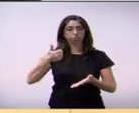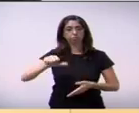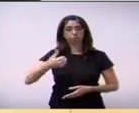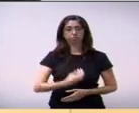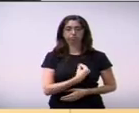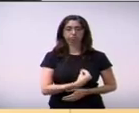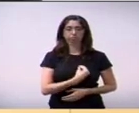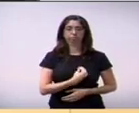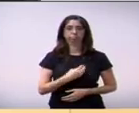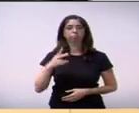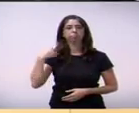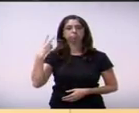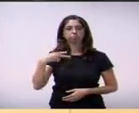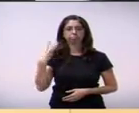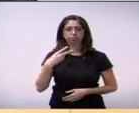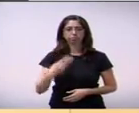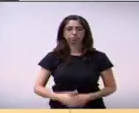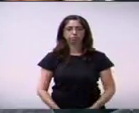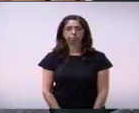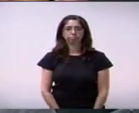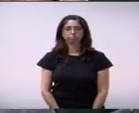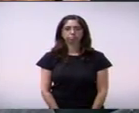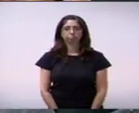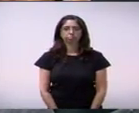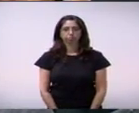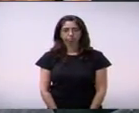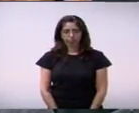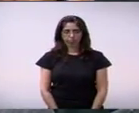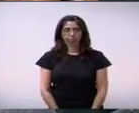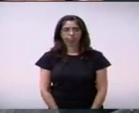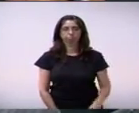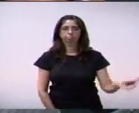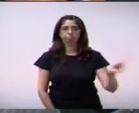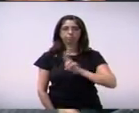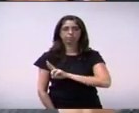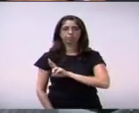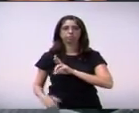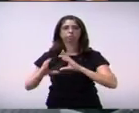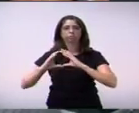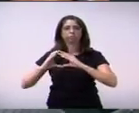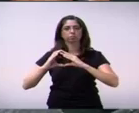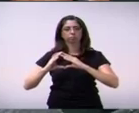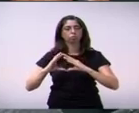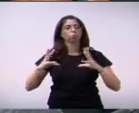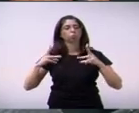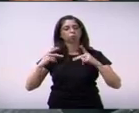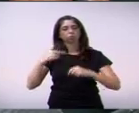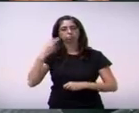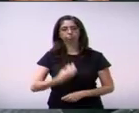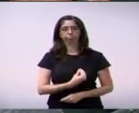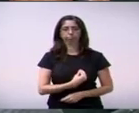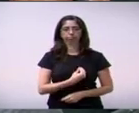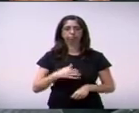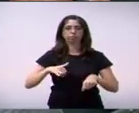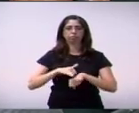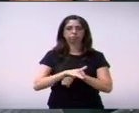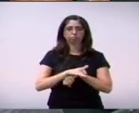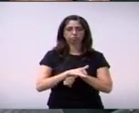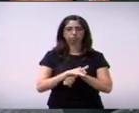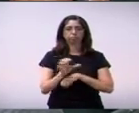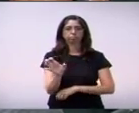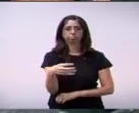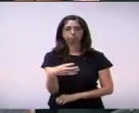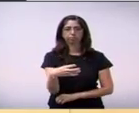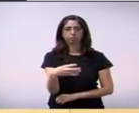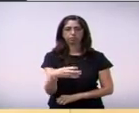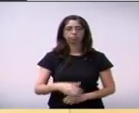controle de presença dos senhores vereadores. Senhor presidente, encontra-se presente todos os vereadores com ausência do vereador Tigo